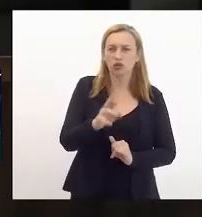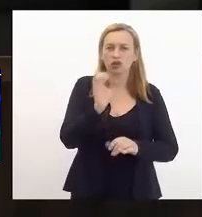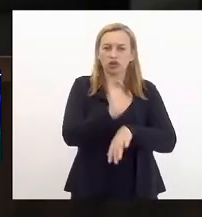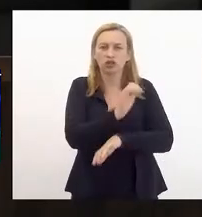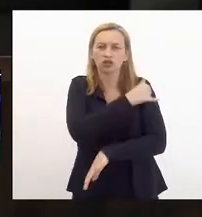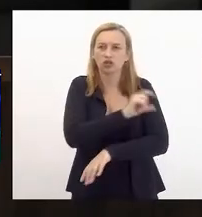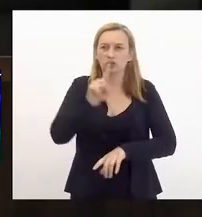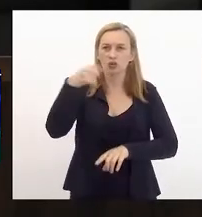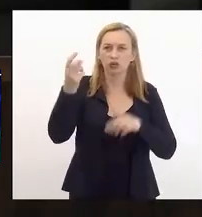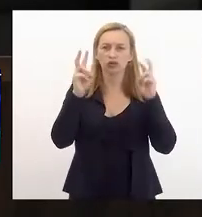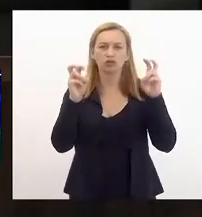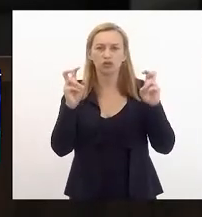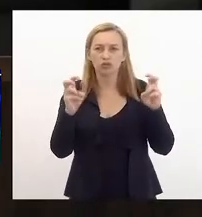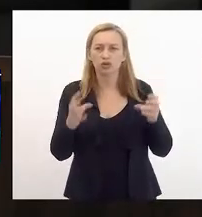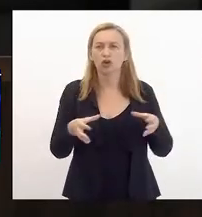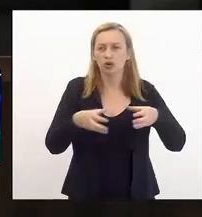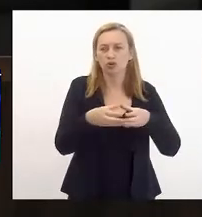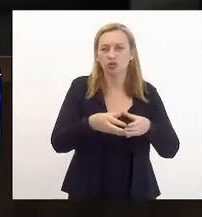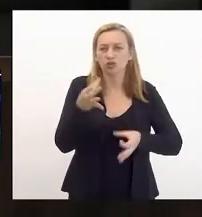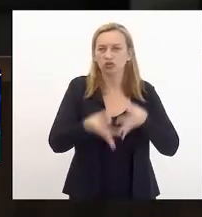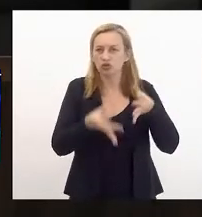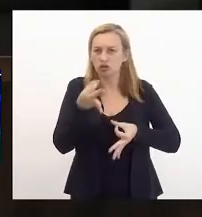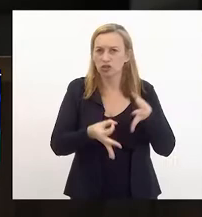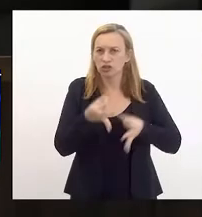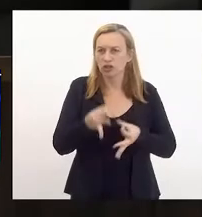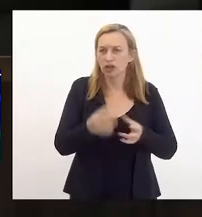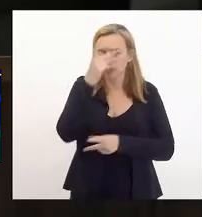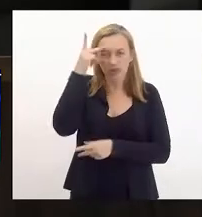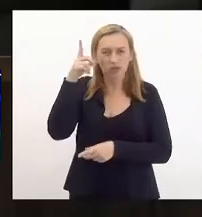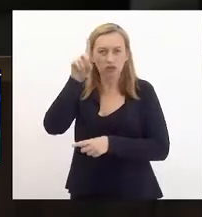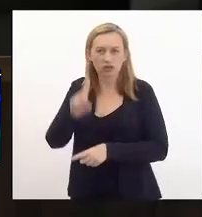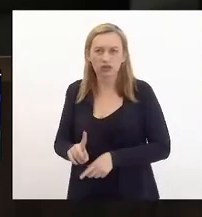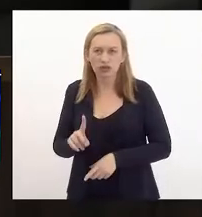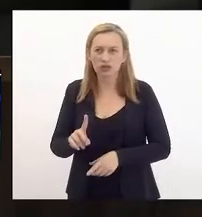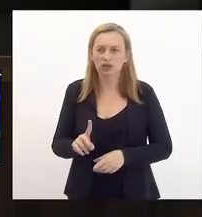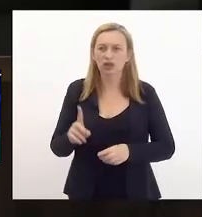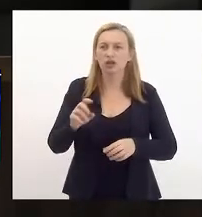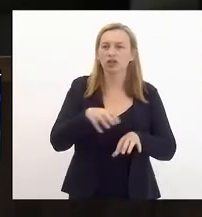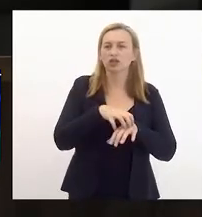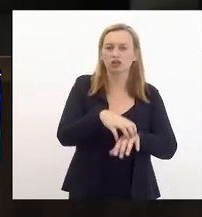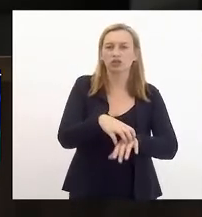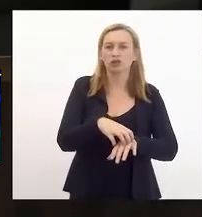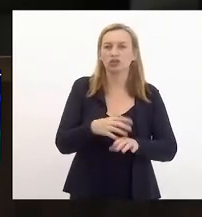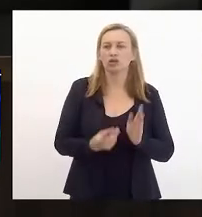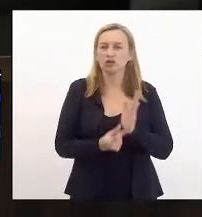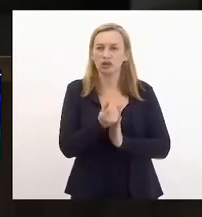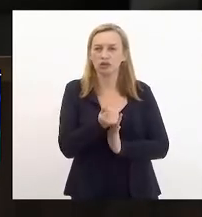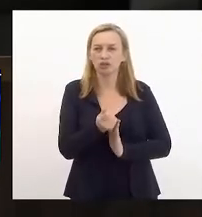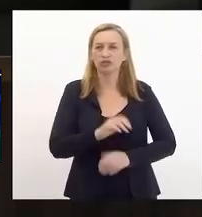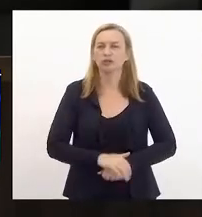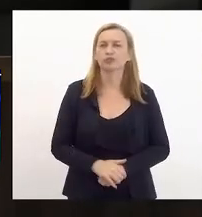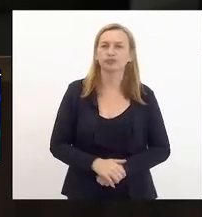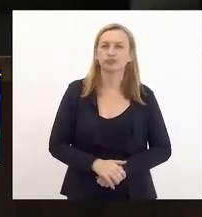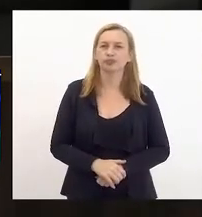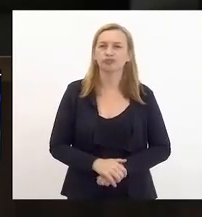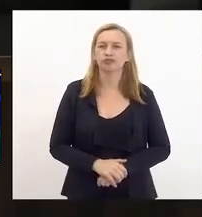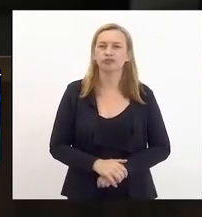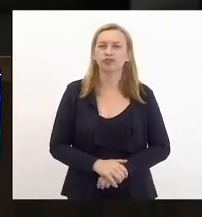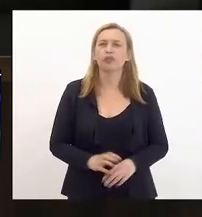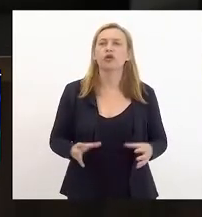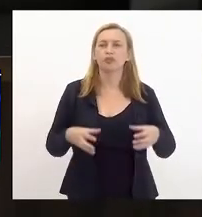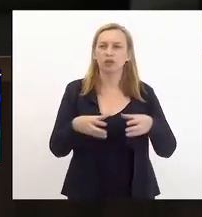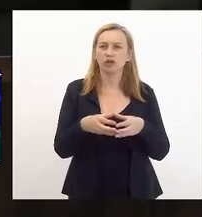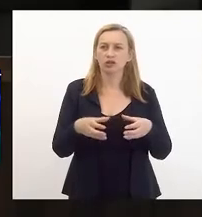providências. Dependendo de pareceres das Comissões de Constituição e Justiça, da pessoa com deficiência, de transporte e de orçamento. Para emitir parecer pela Comissão